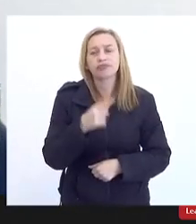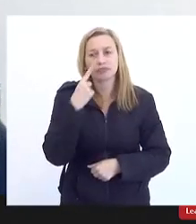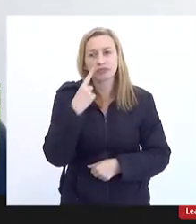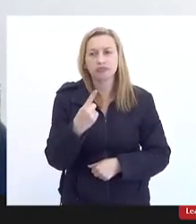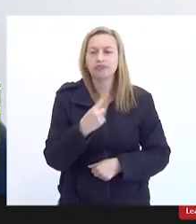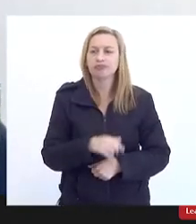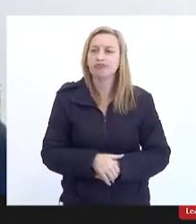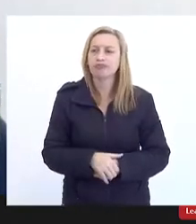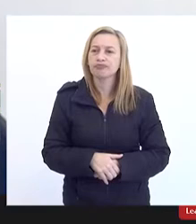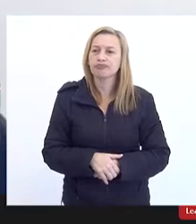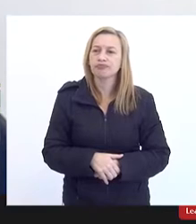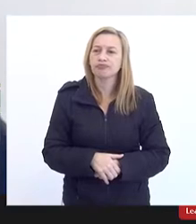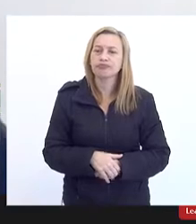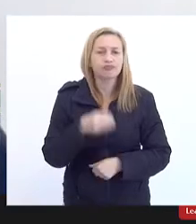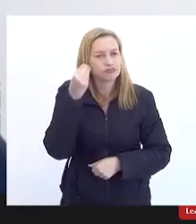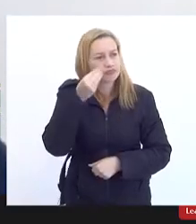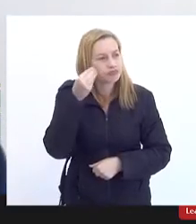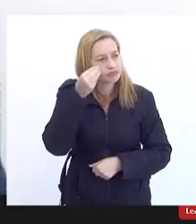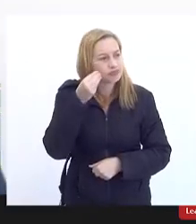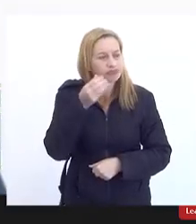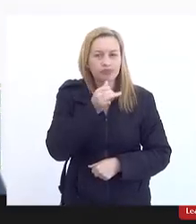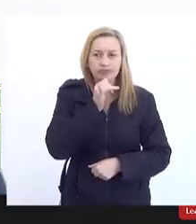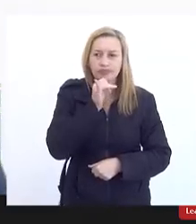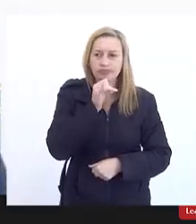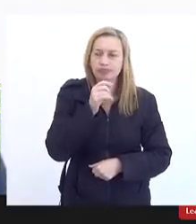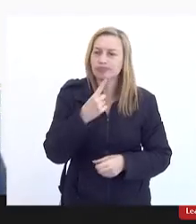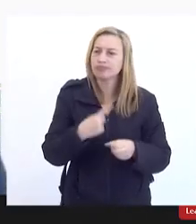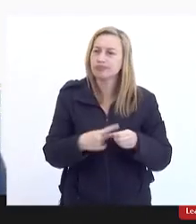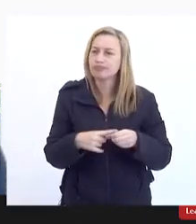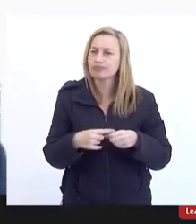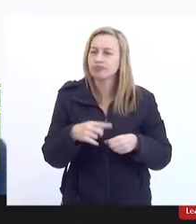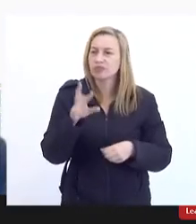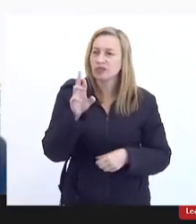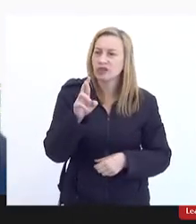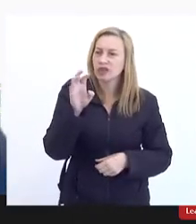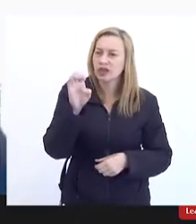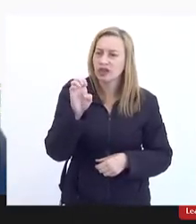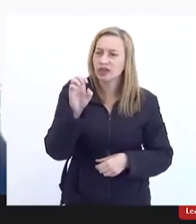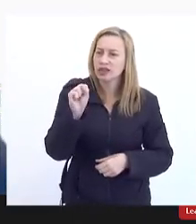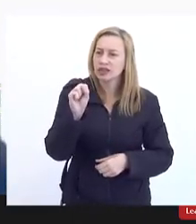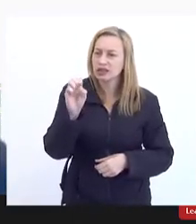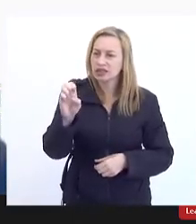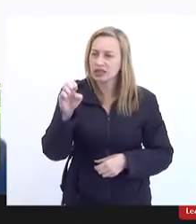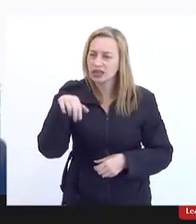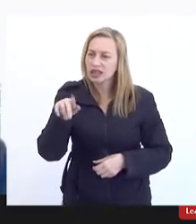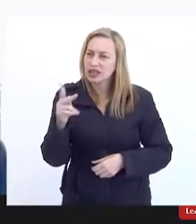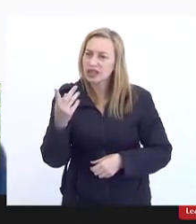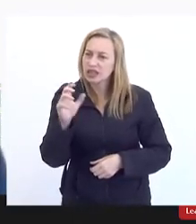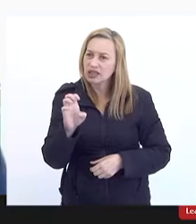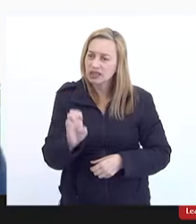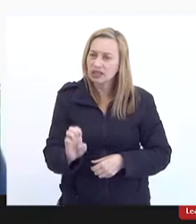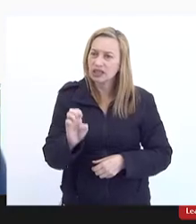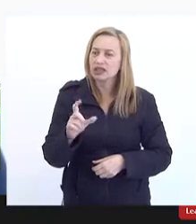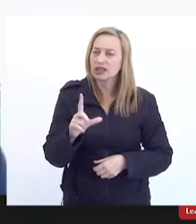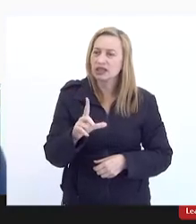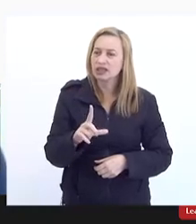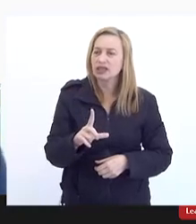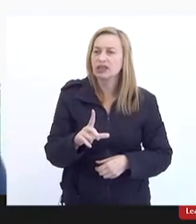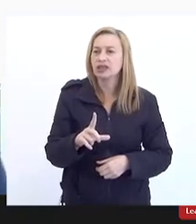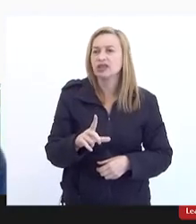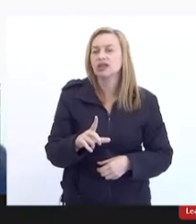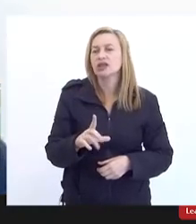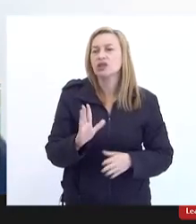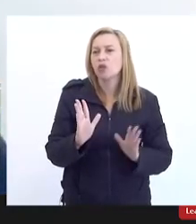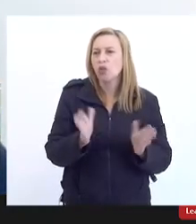essa experiência por exemplo do município de Resende que tem uma concessão privada já há algum tempo e hoje